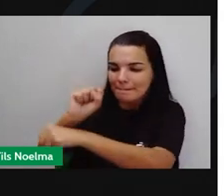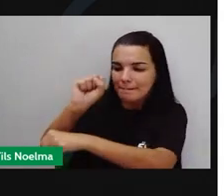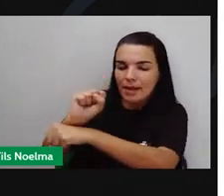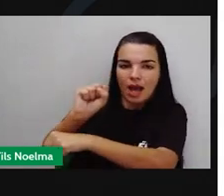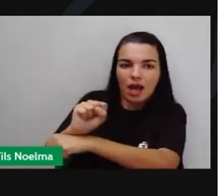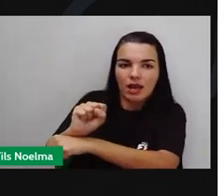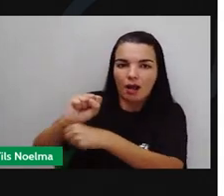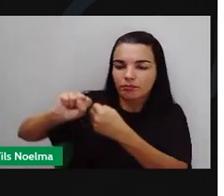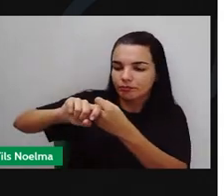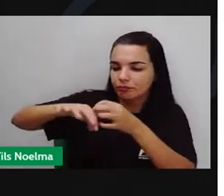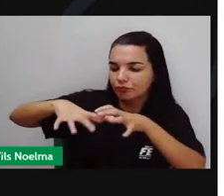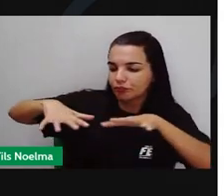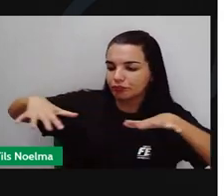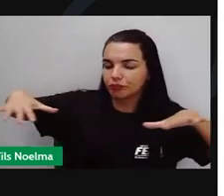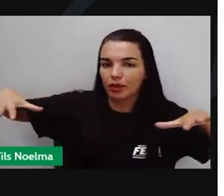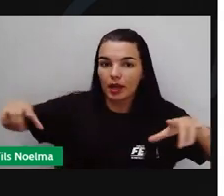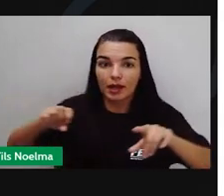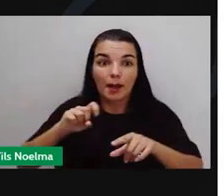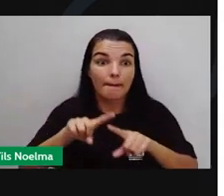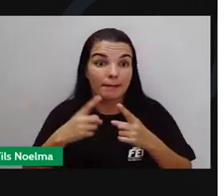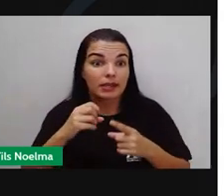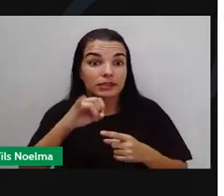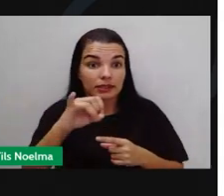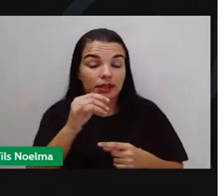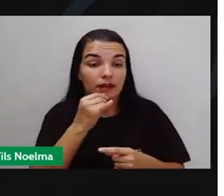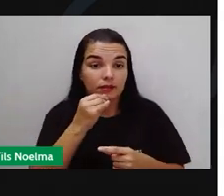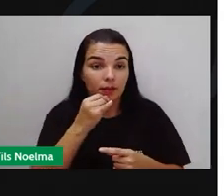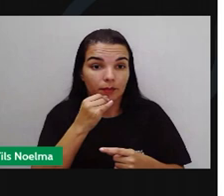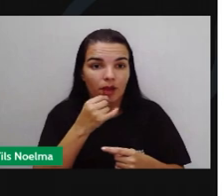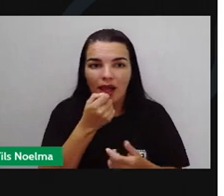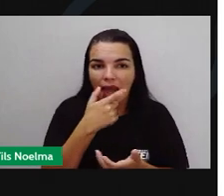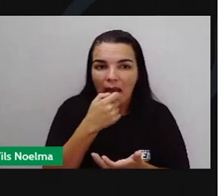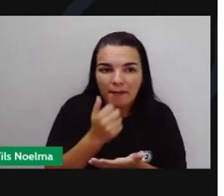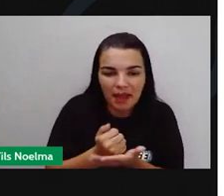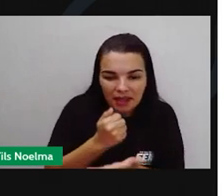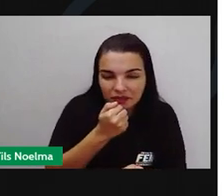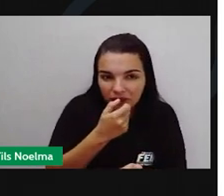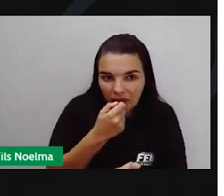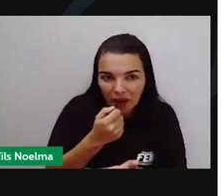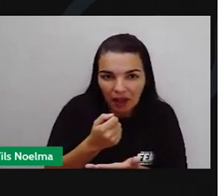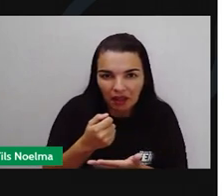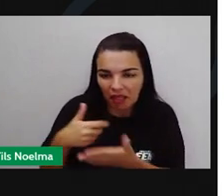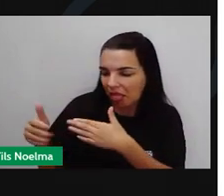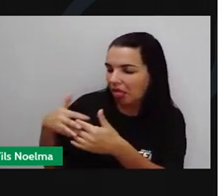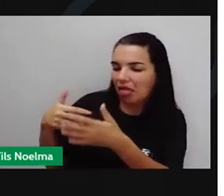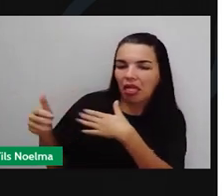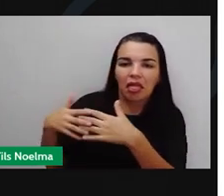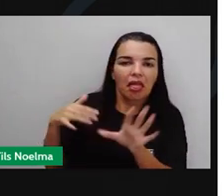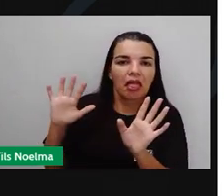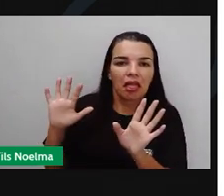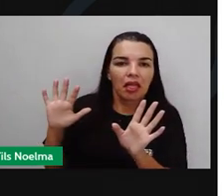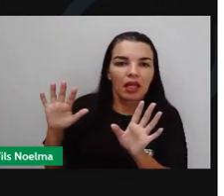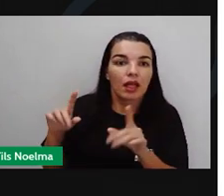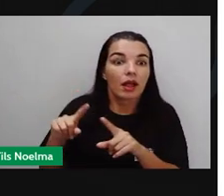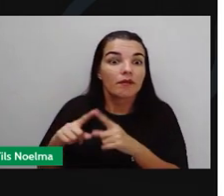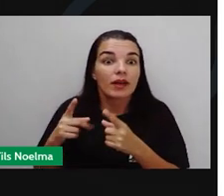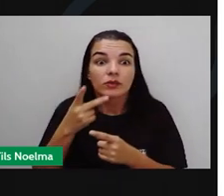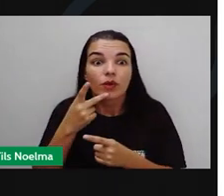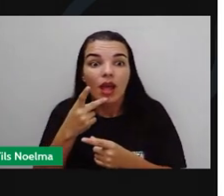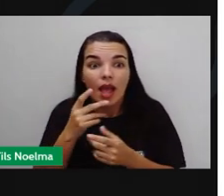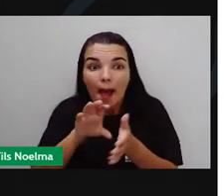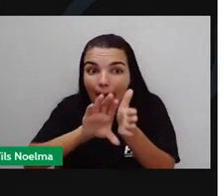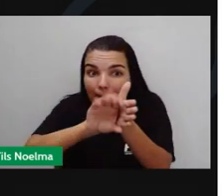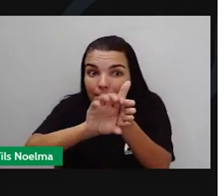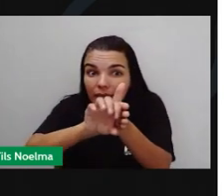No entanto, quando tomados sem necessidade ou de maneira inadequada, podem levar a um fenômeno chamado de resistência aos antibióticos,